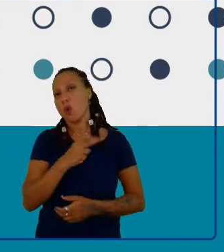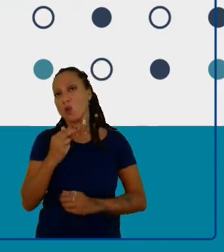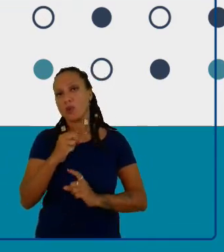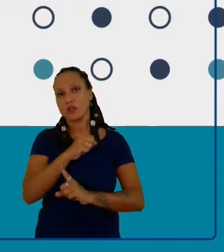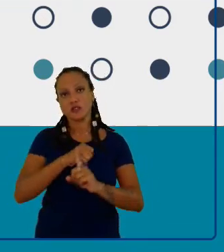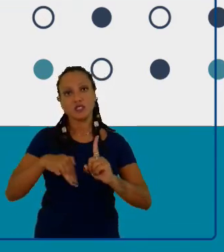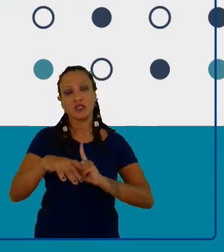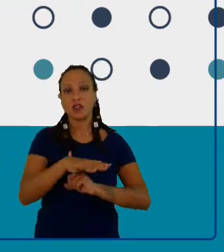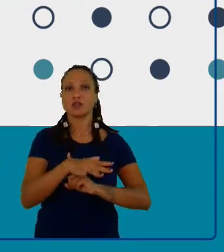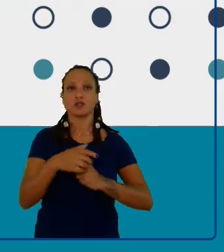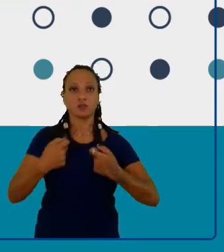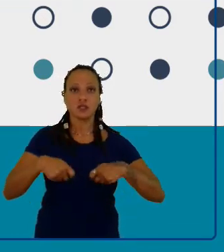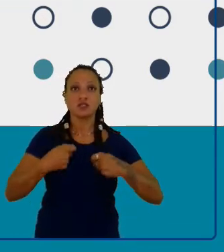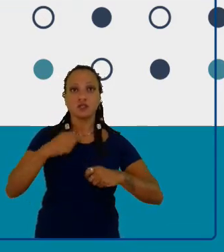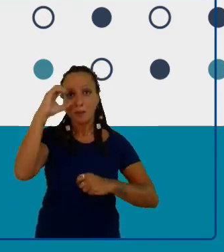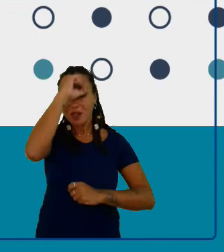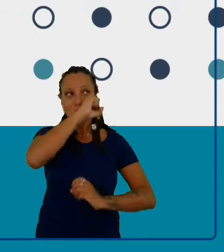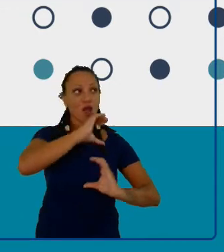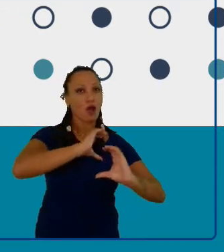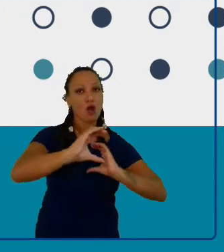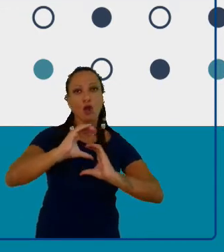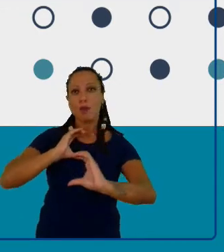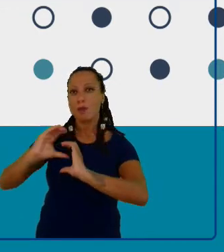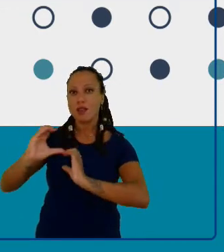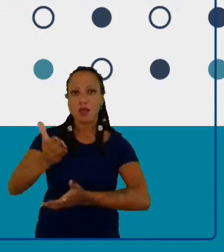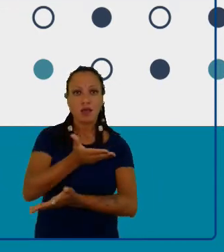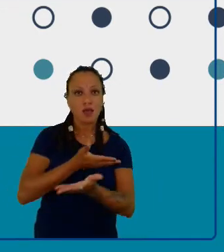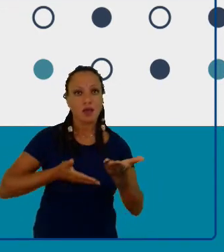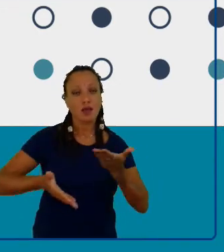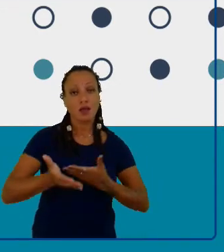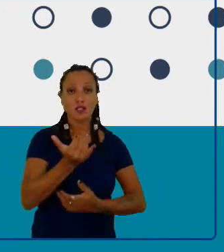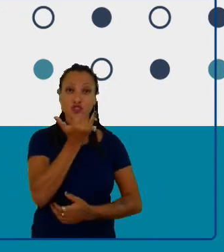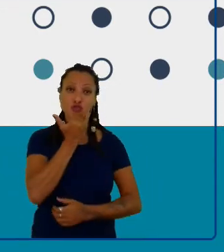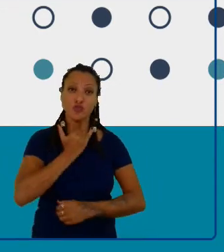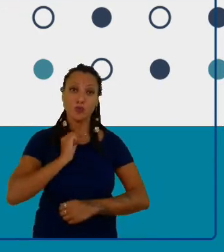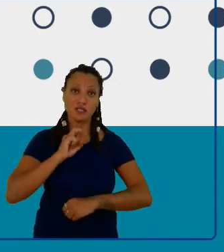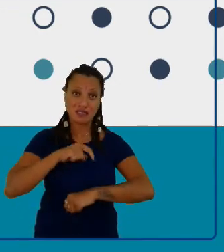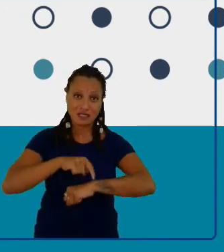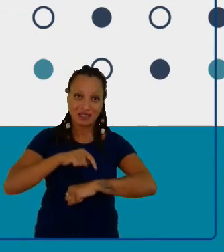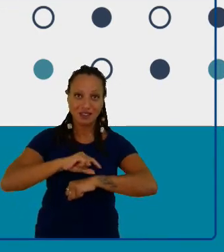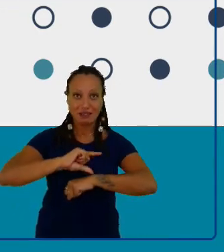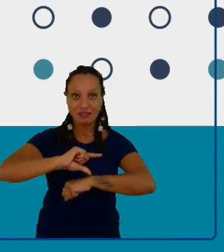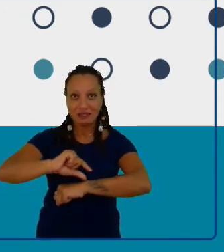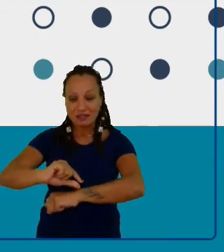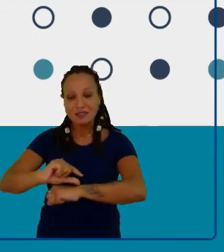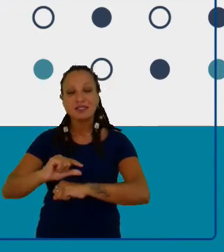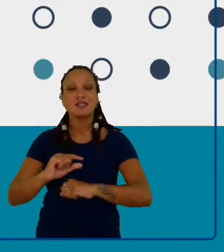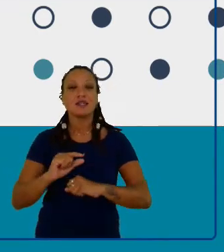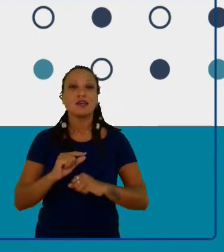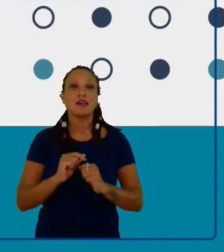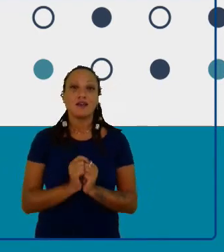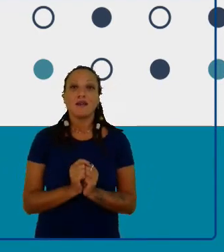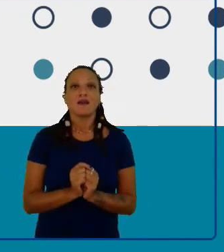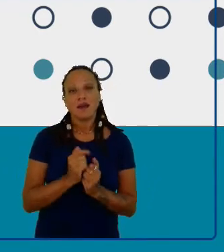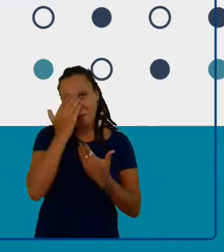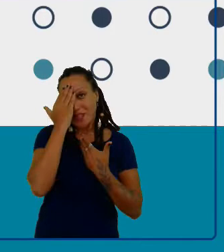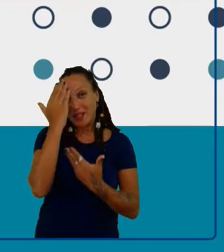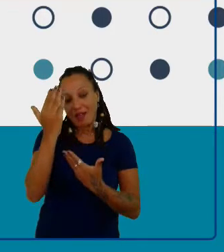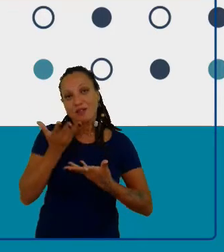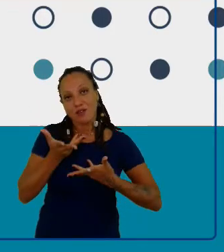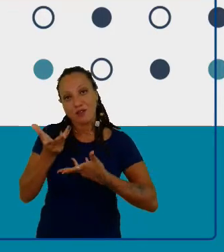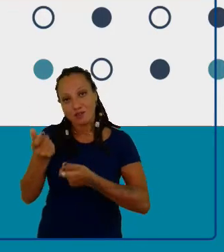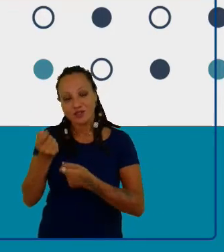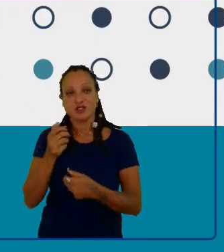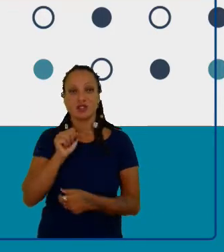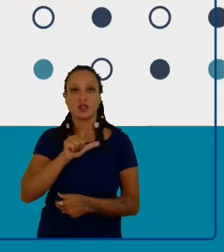precisa aprender e eu queria agradecer e desculpa se eu tomei mais tempo que o necessário. Obrigada, Alessandra, pelo convite. Obrigada